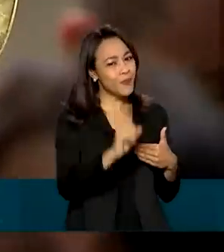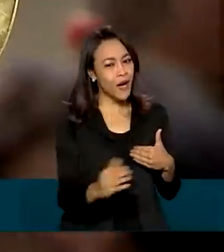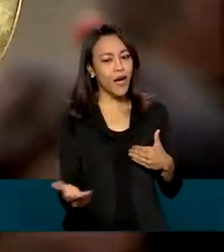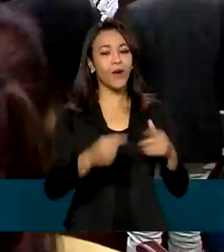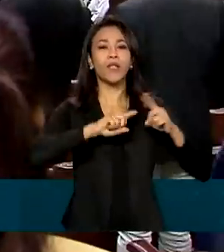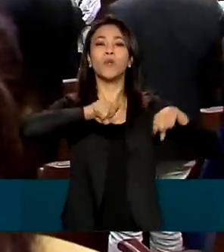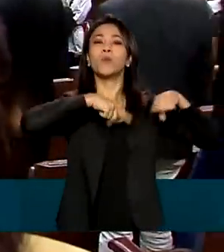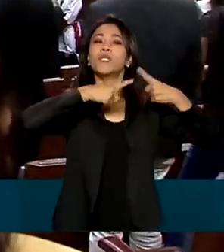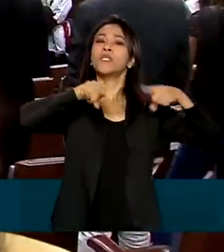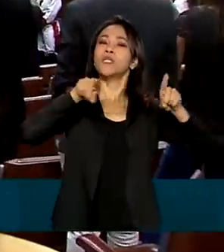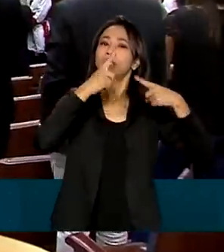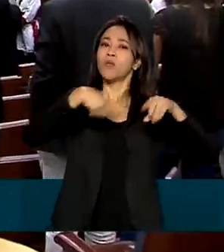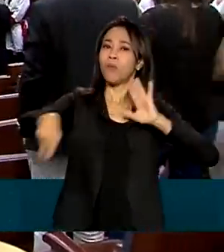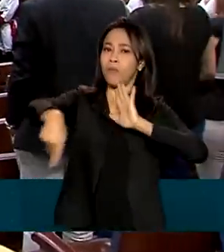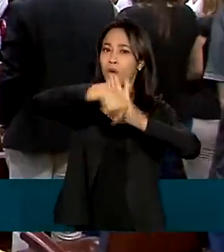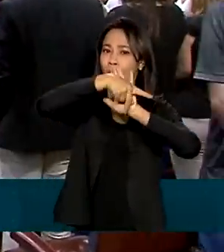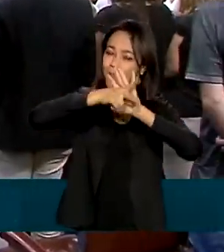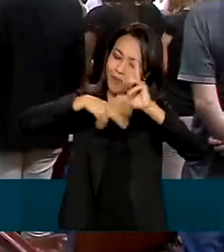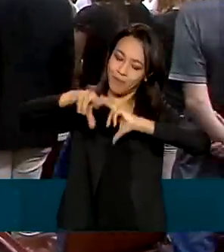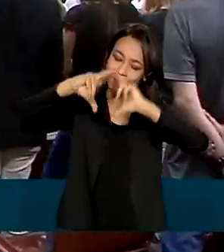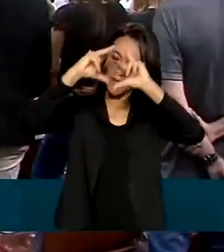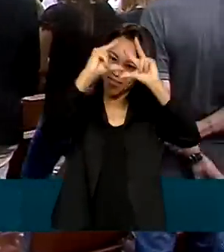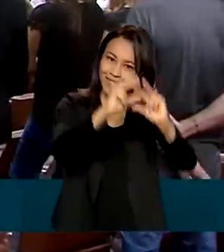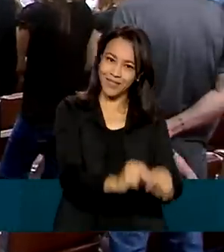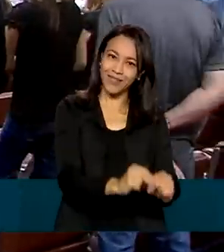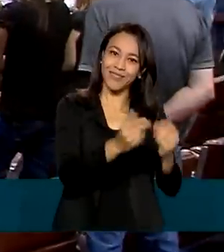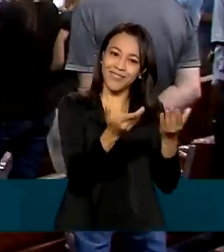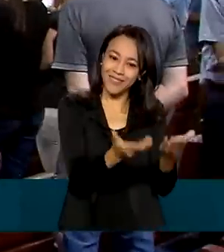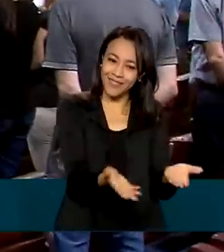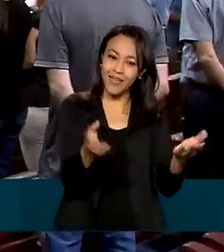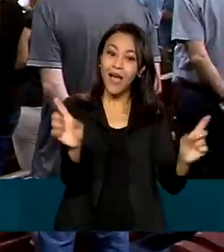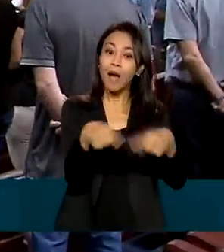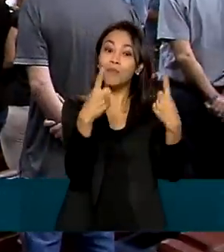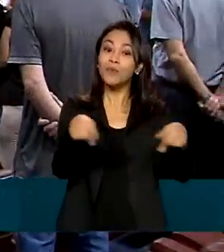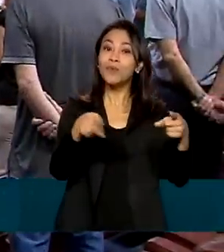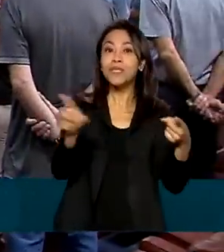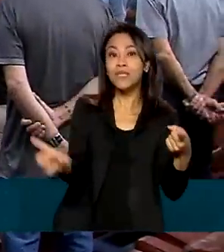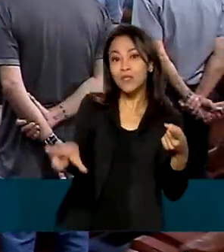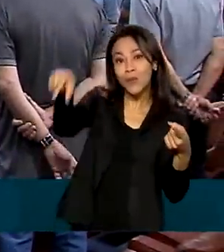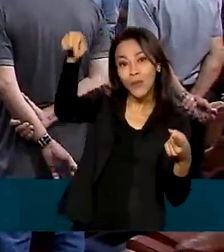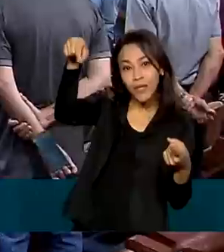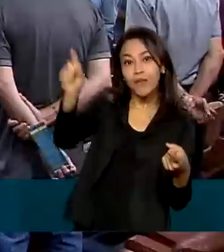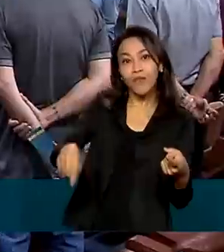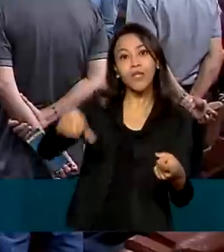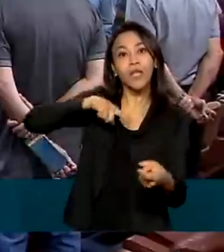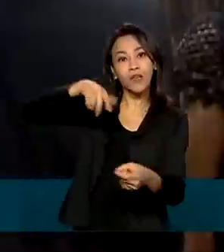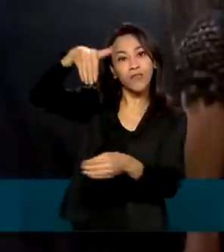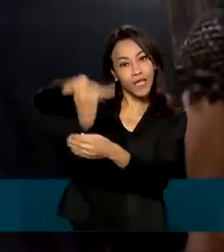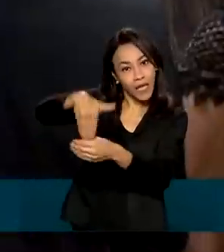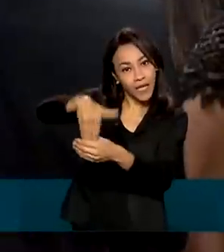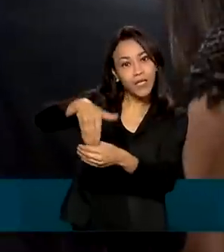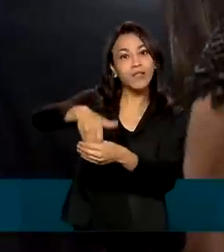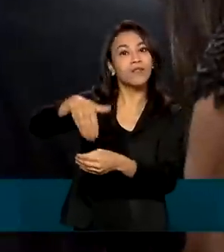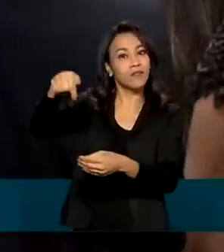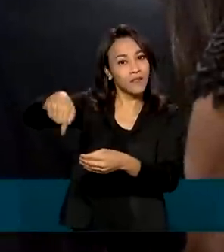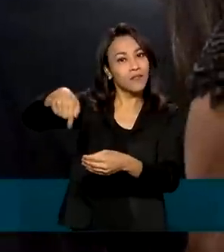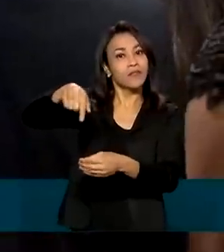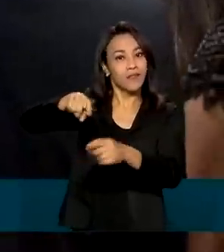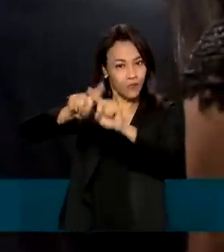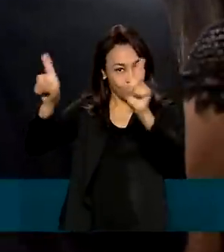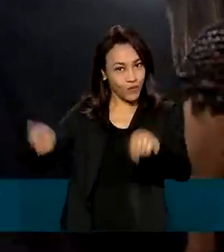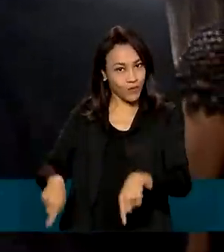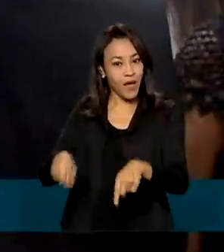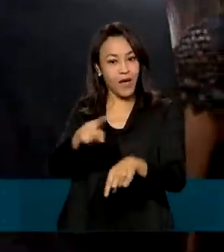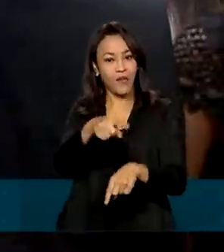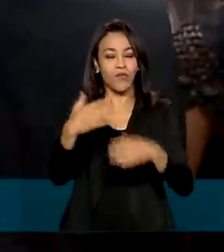hino próprio, um presente de aniversário. A música, escolhida por meio de um concurso interno, foi apresentada